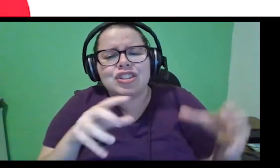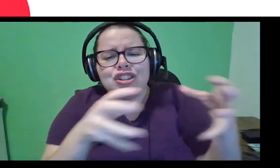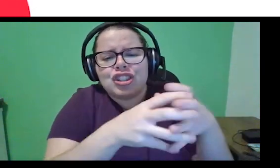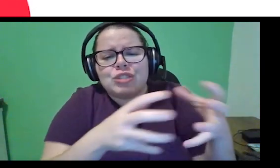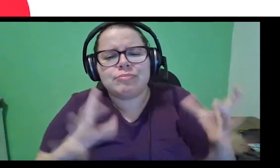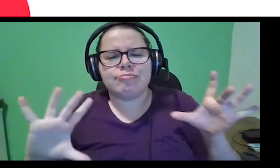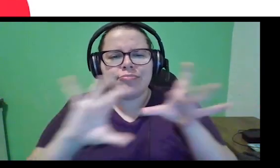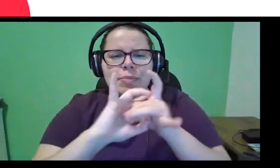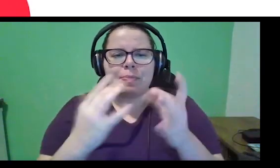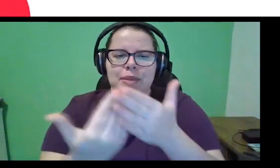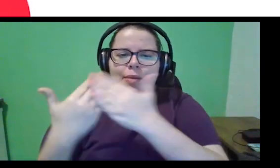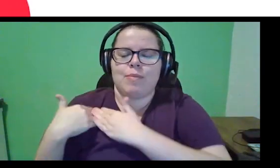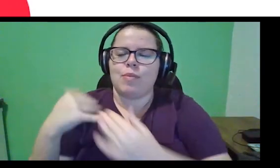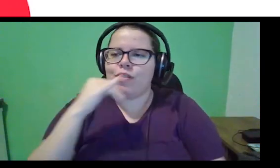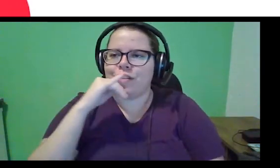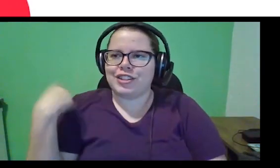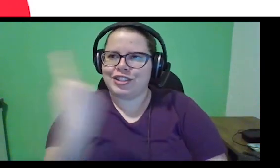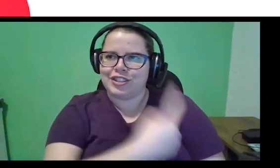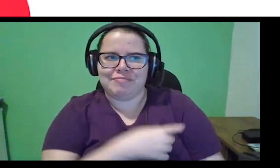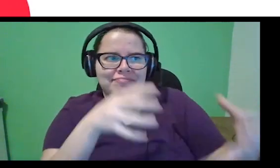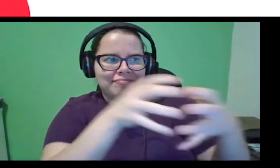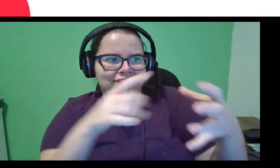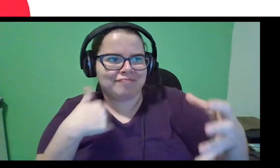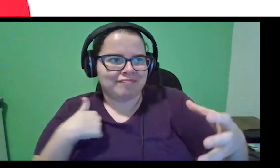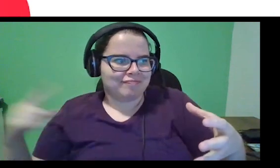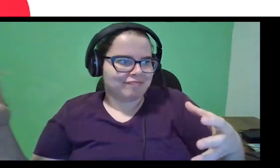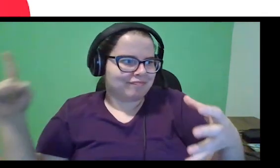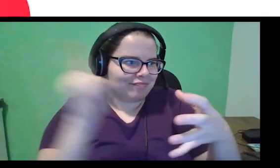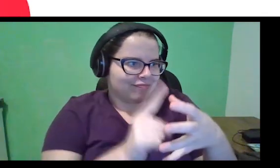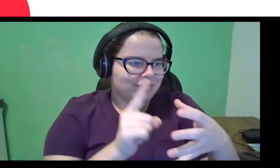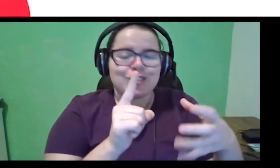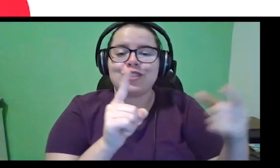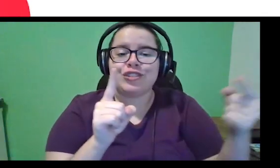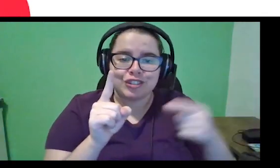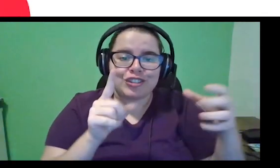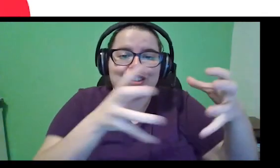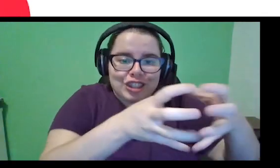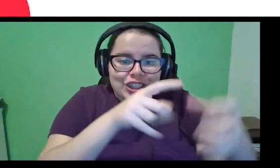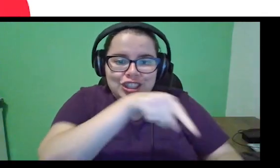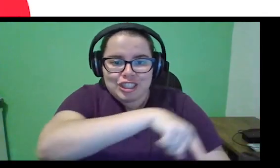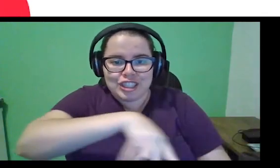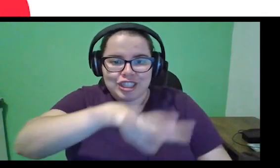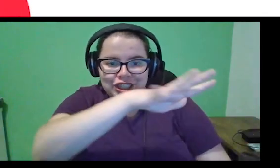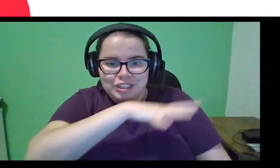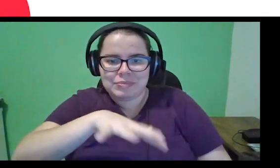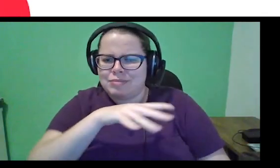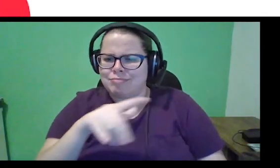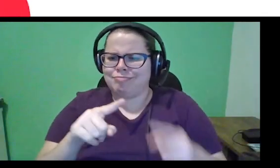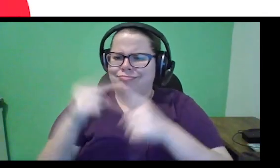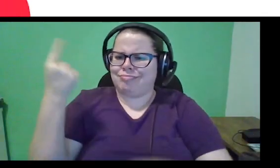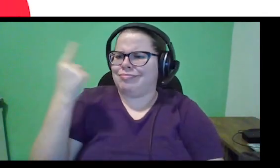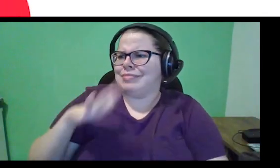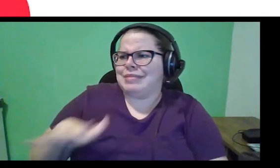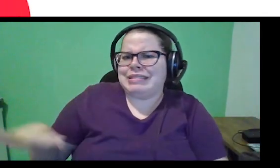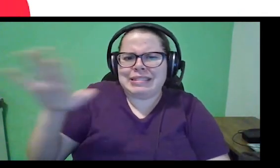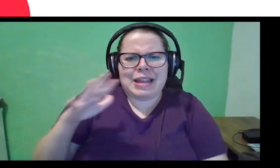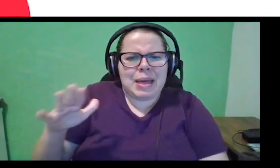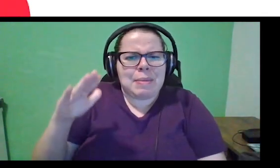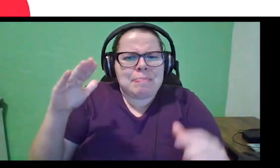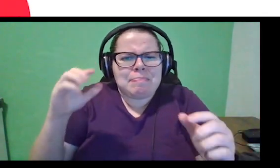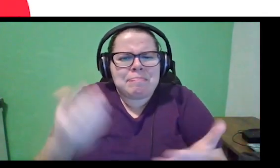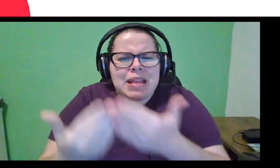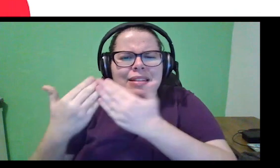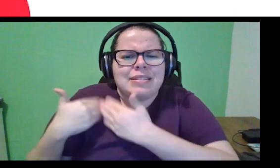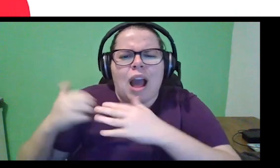Quando a gente chega num local e entende que os times, ou o time que eu tenho lá, não está conectado a uma missão clara,